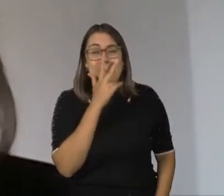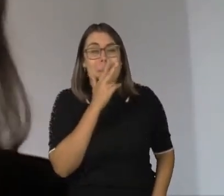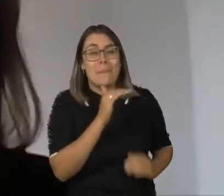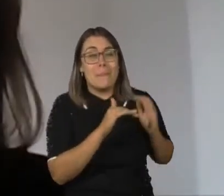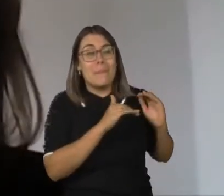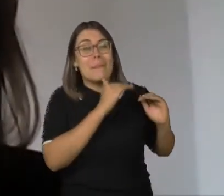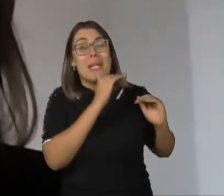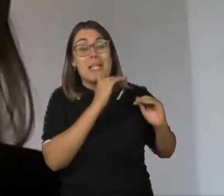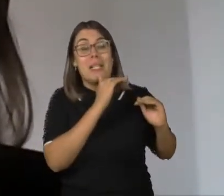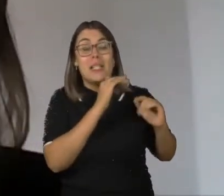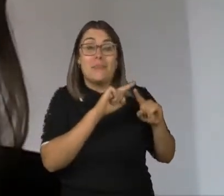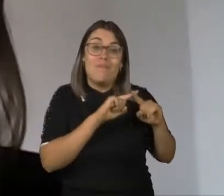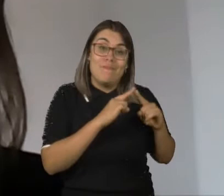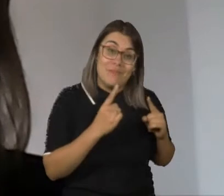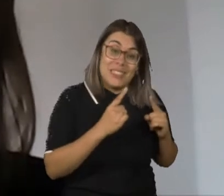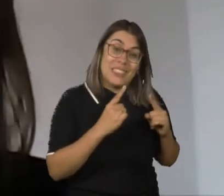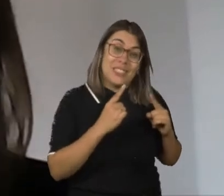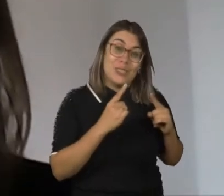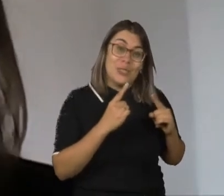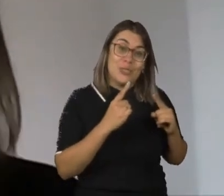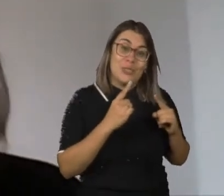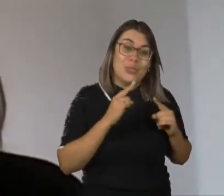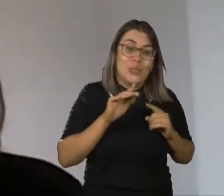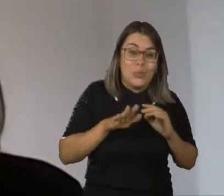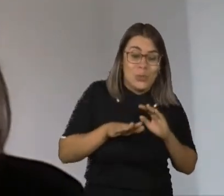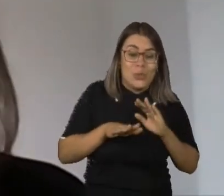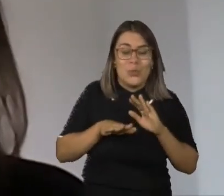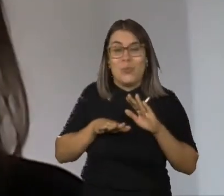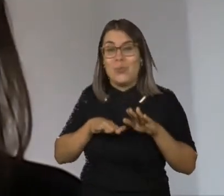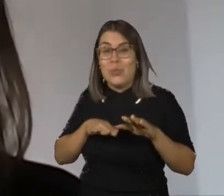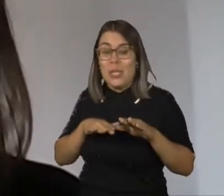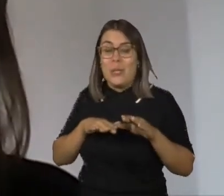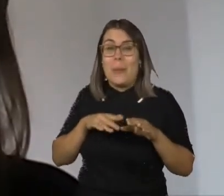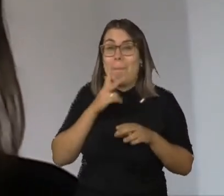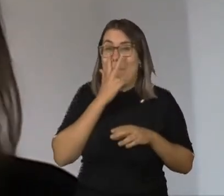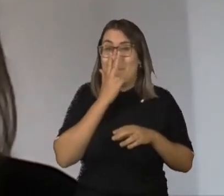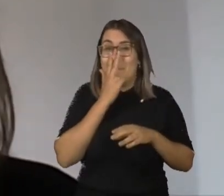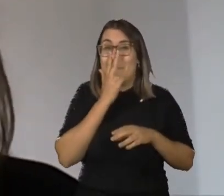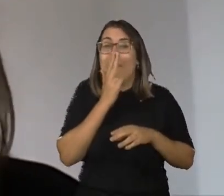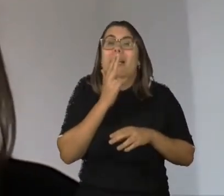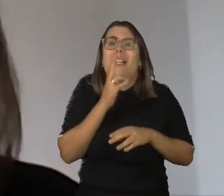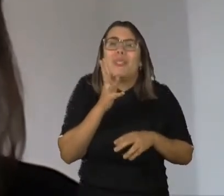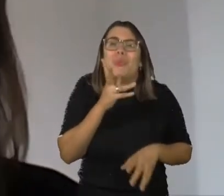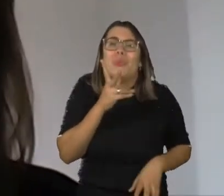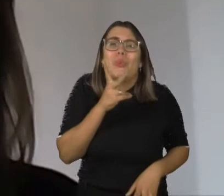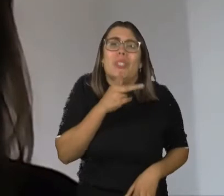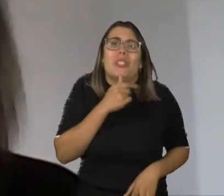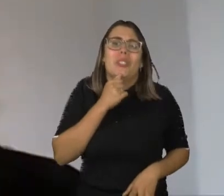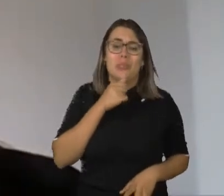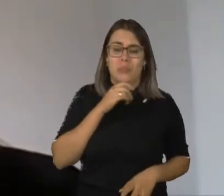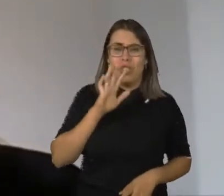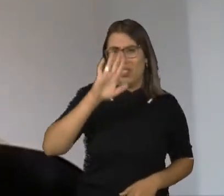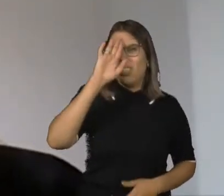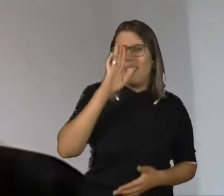ainda nós estamos andando em círculos. Por quê? Porque talvez hoje a gente diga que a